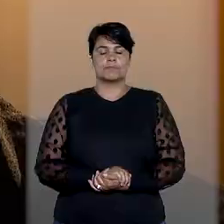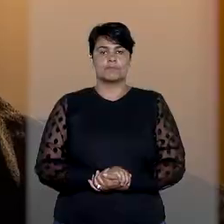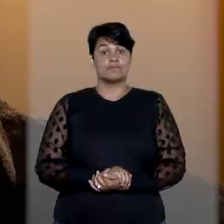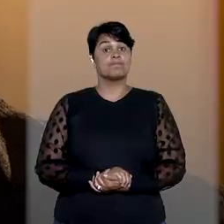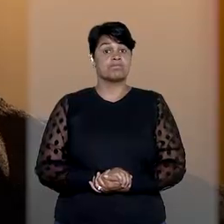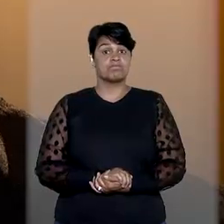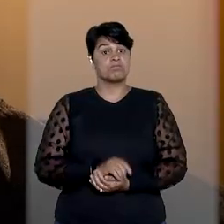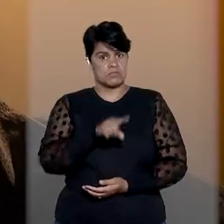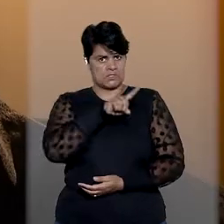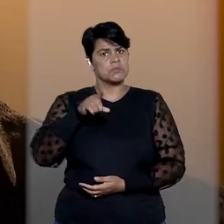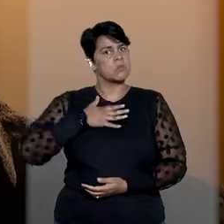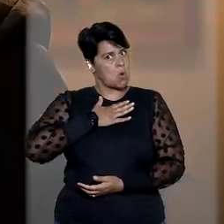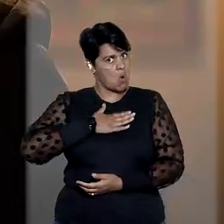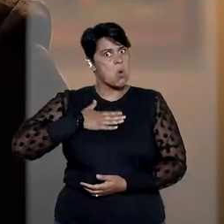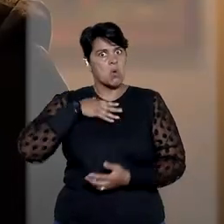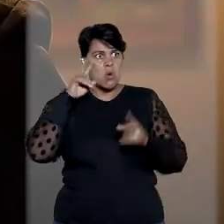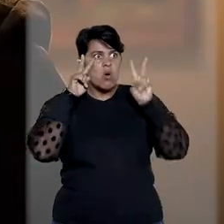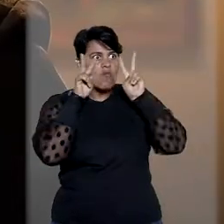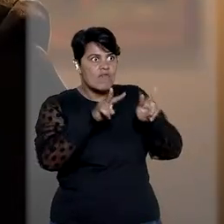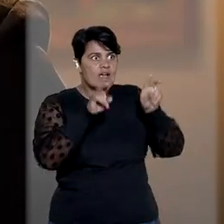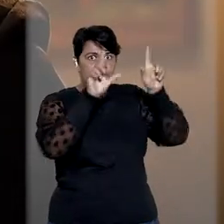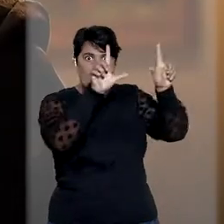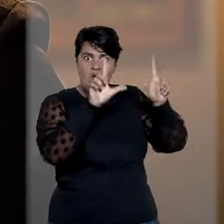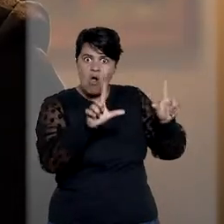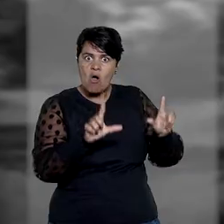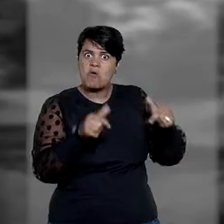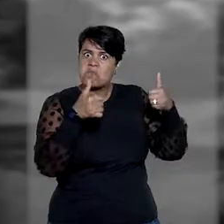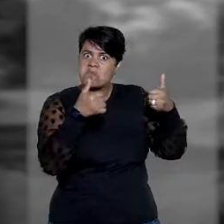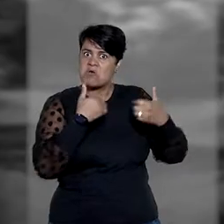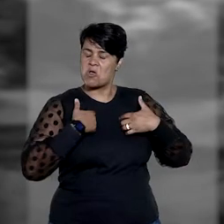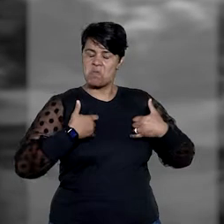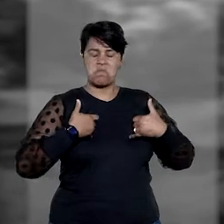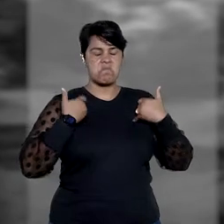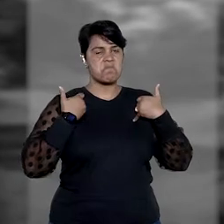Eles gostaram das fotos. Ah, fiquei toda orgulhosa.